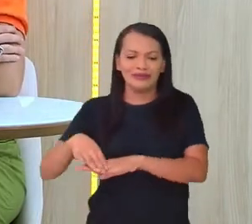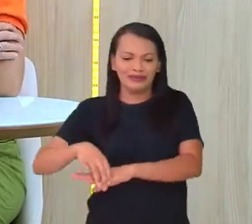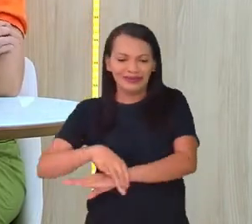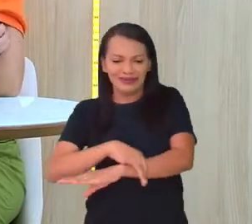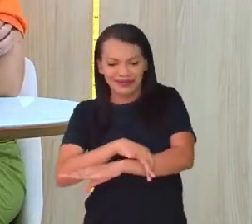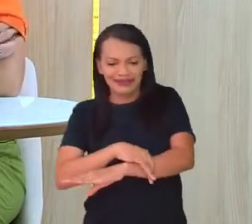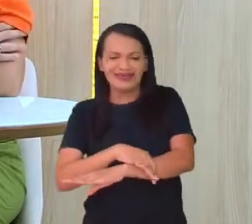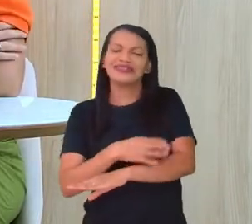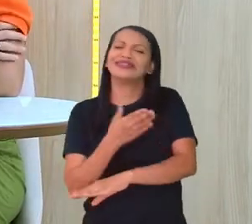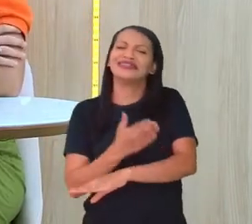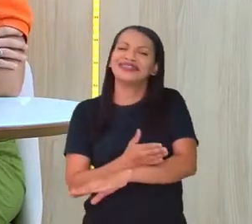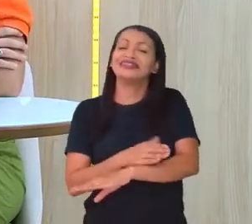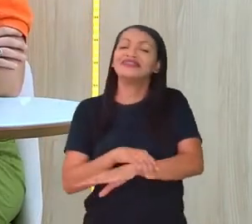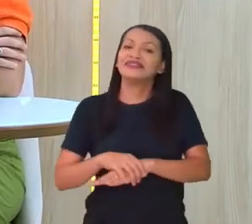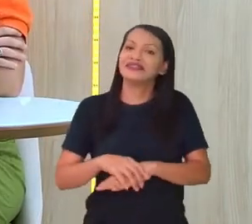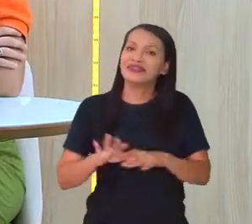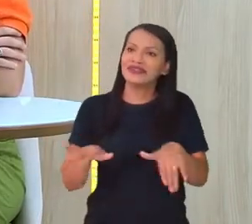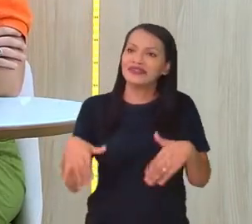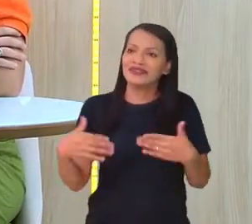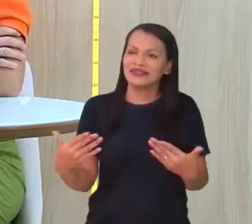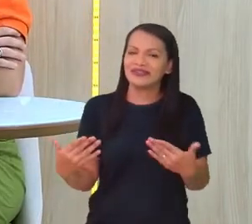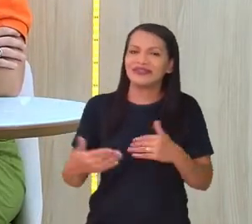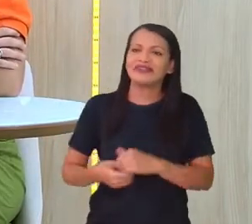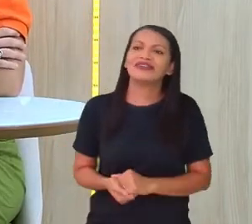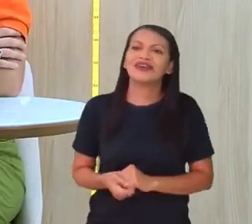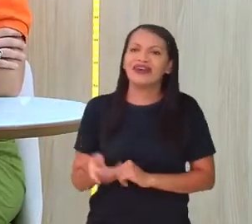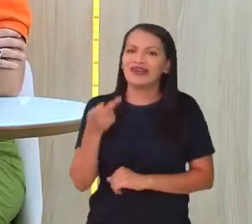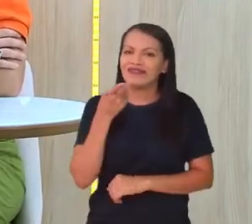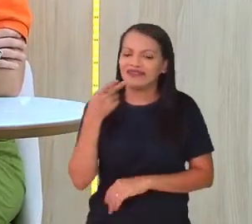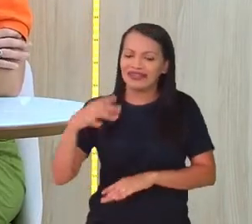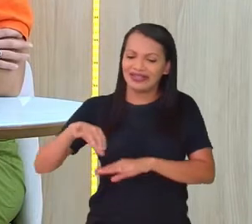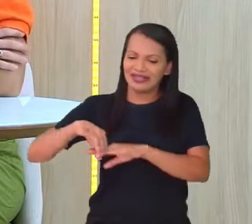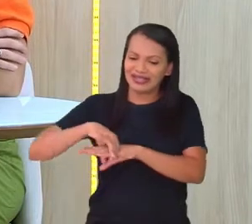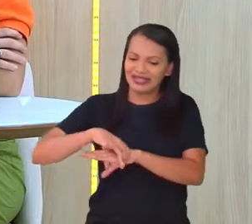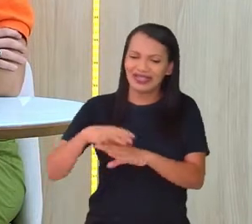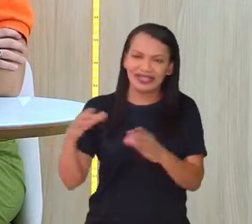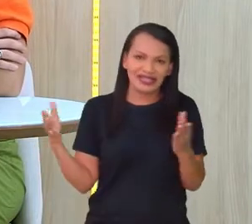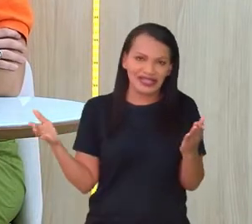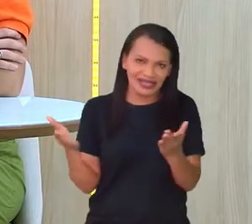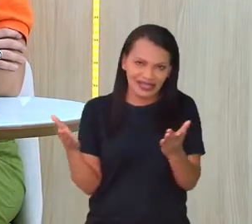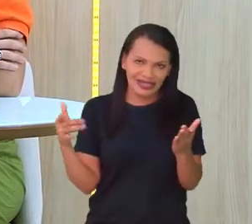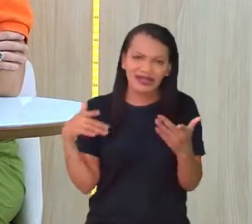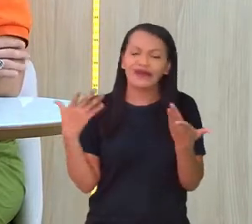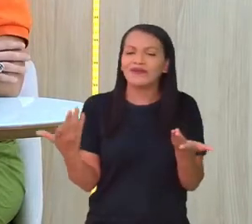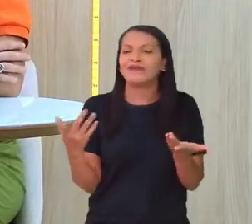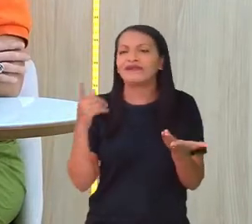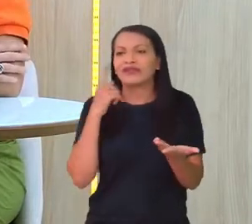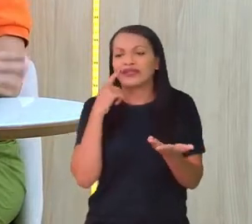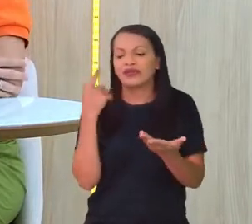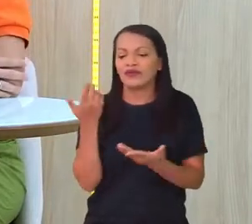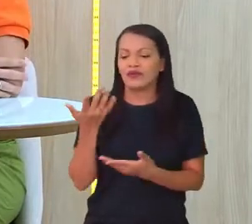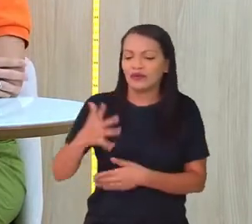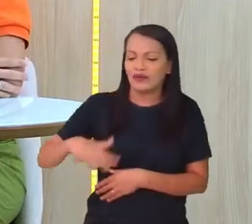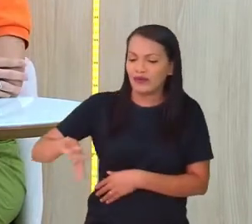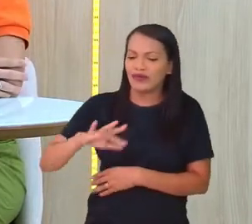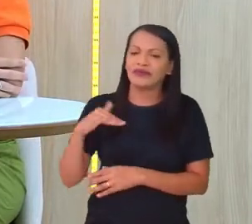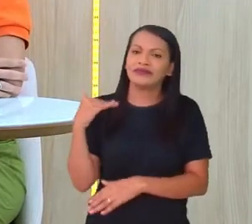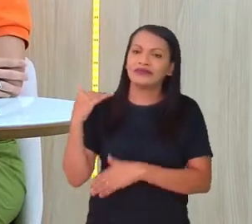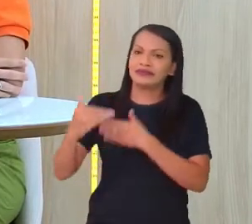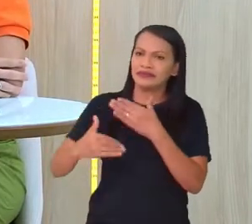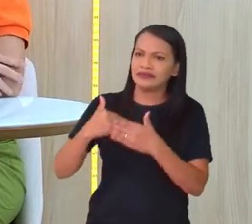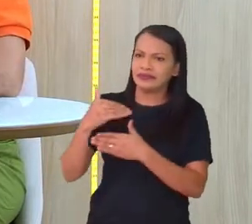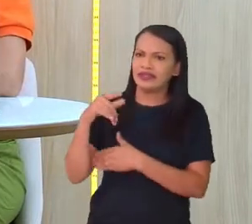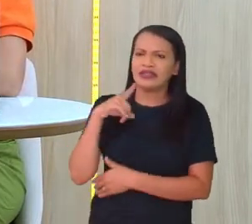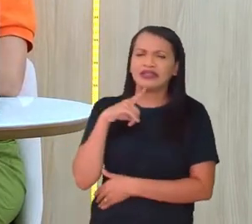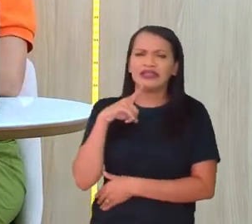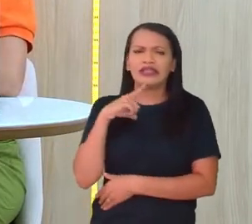professora. Vamos falar quando o homem ele vai alterando, né, esses ambientes, você